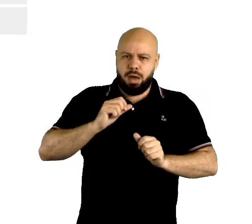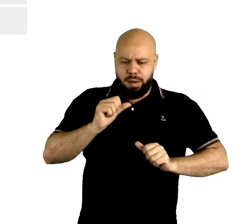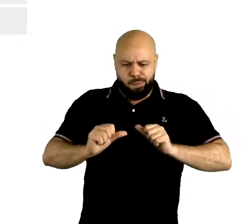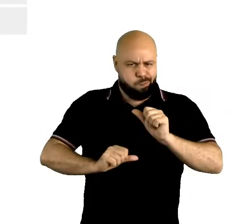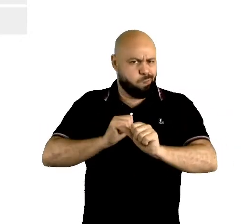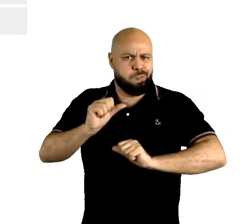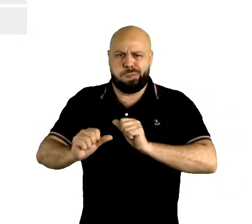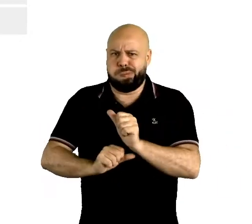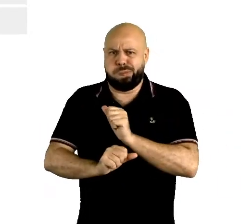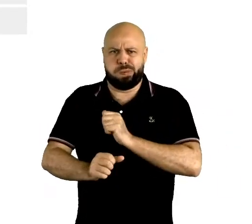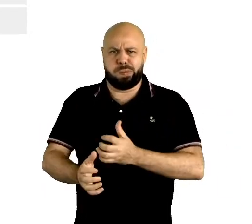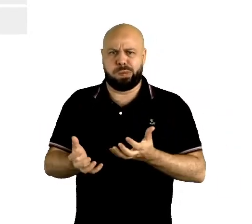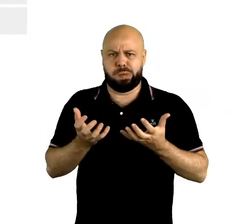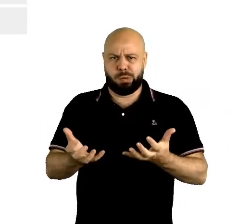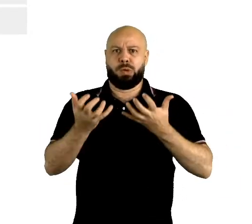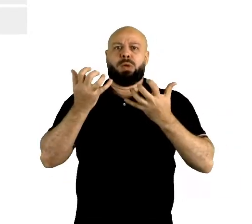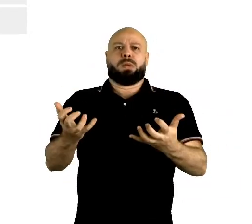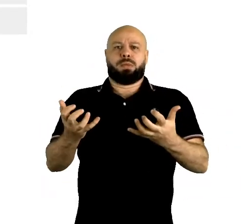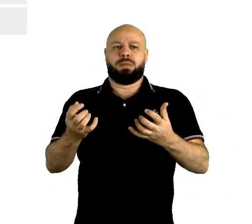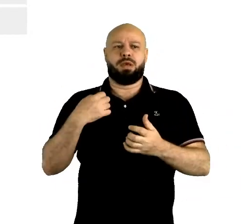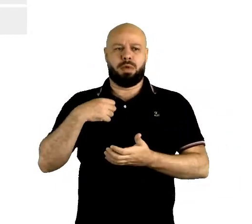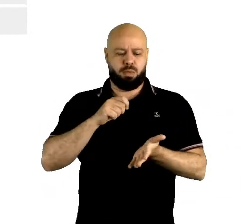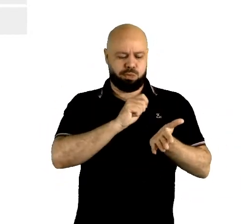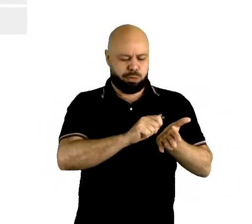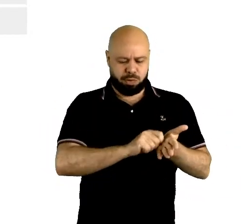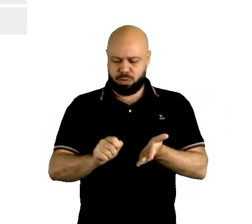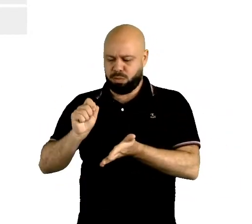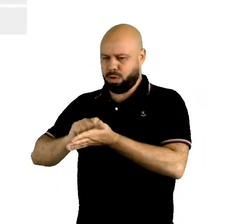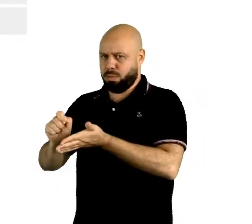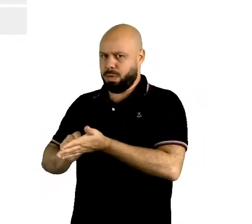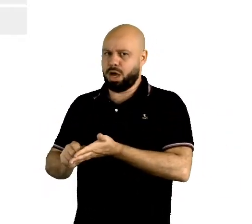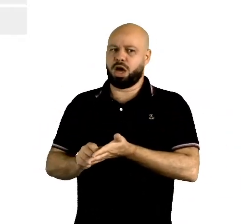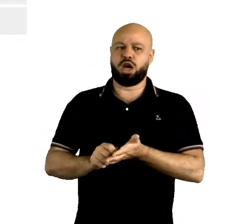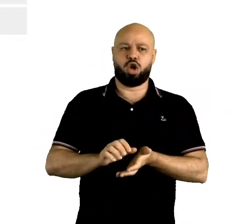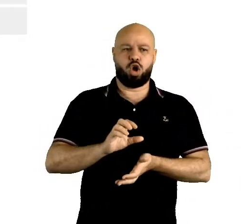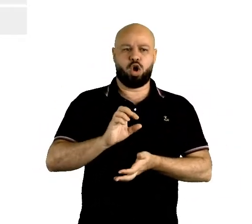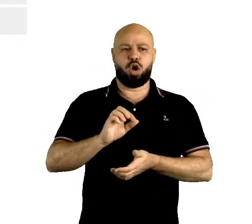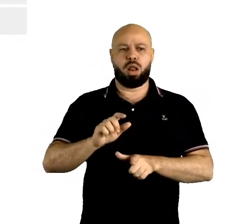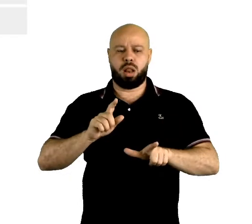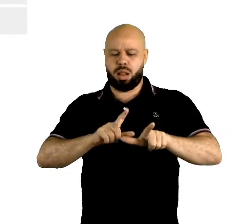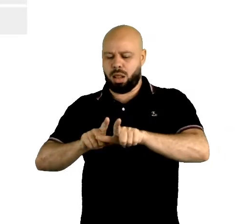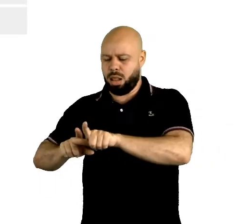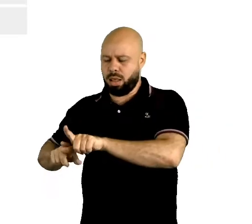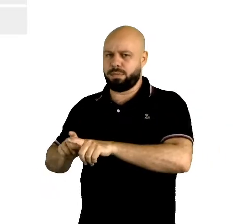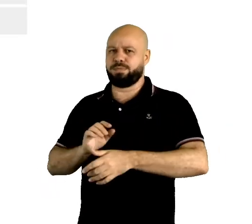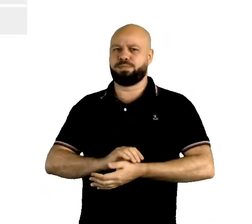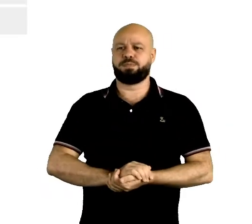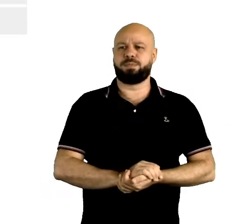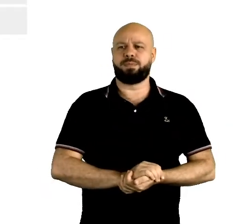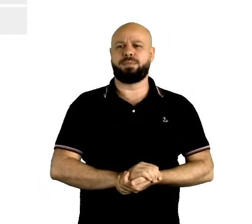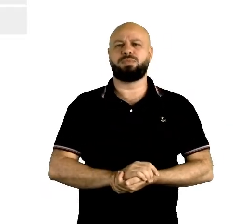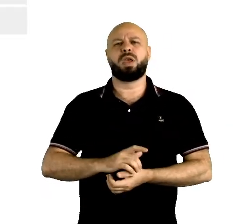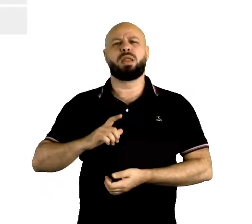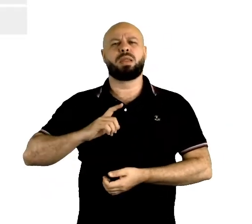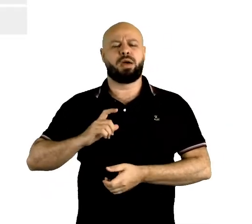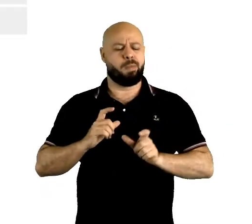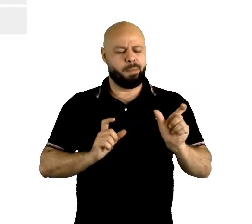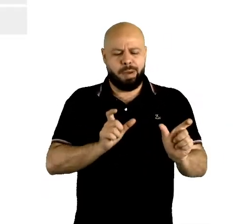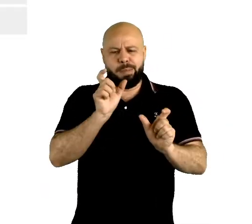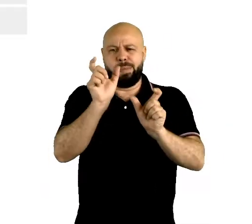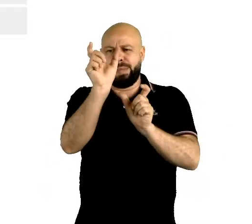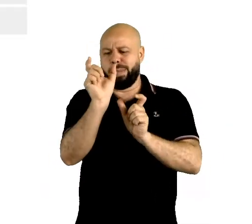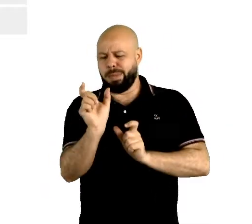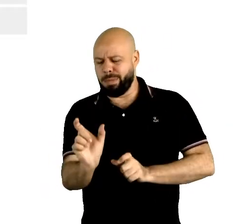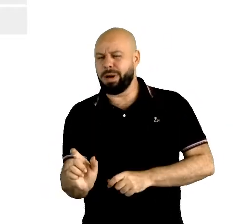na sua escrita, no caso da sua ortografia. Então, eu trouxe para vocês aqui algumas palavras. Então,